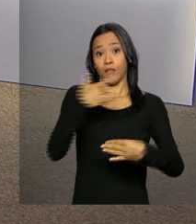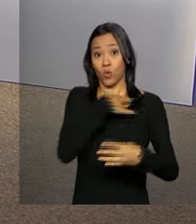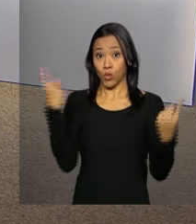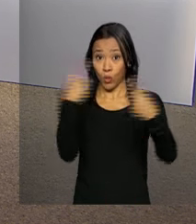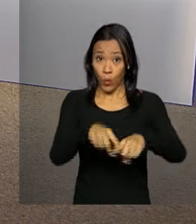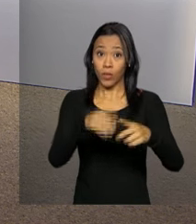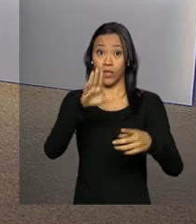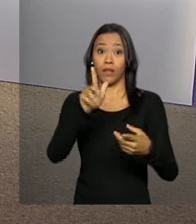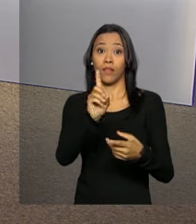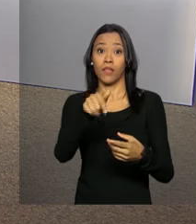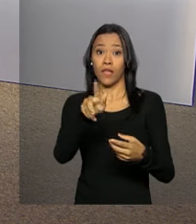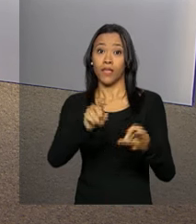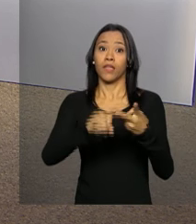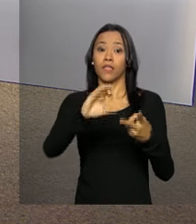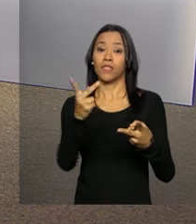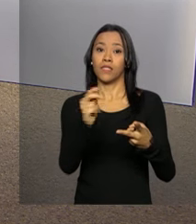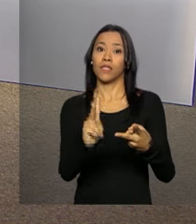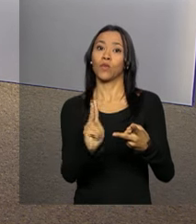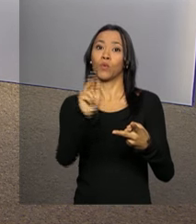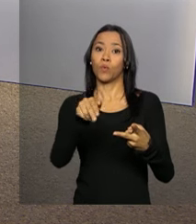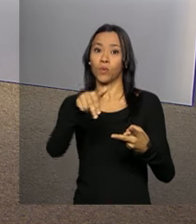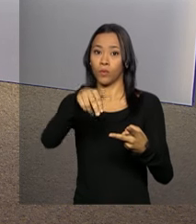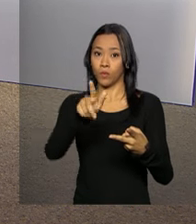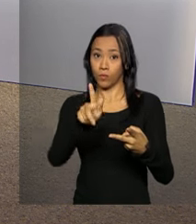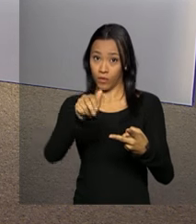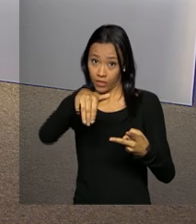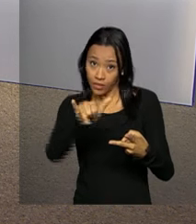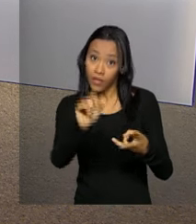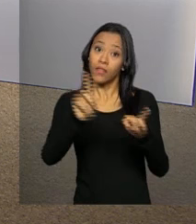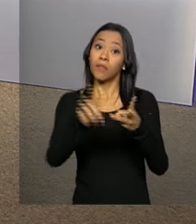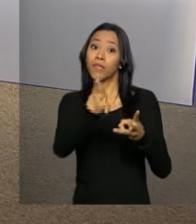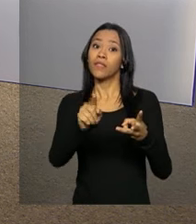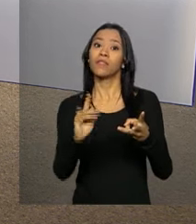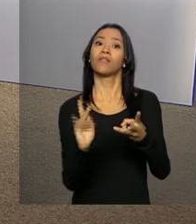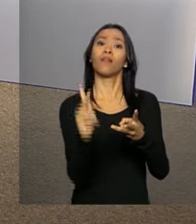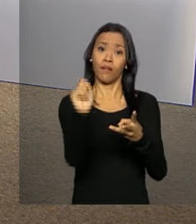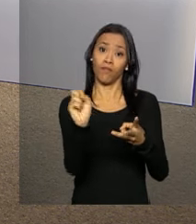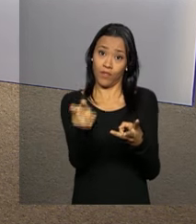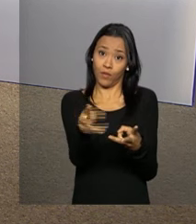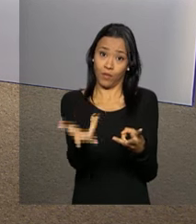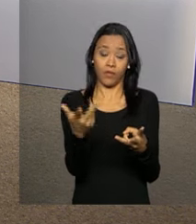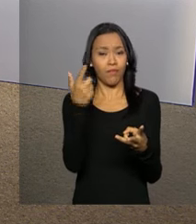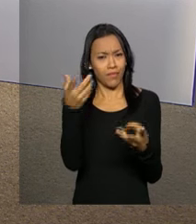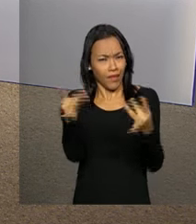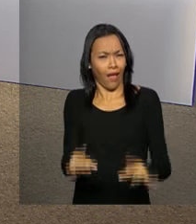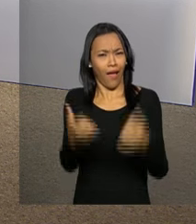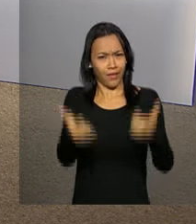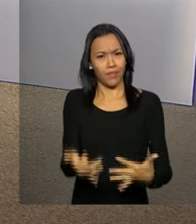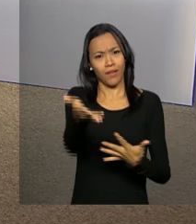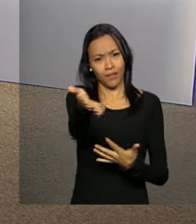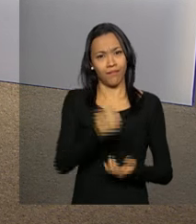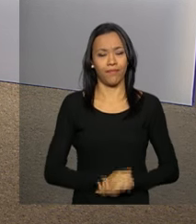contra a febre chikungunya e o zika vírus. Vamos agora conversar também ao vivo com o repórter João Pedro Neto, que tem os detalhes dessa novidade.